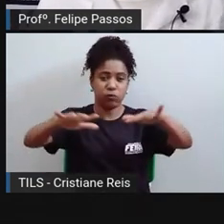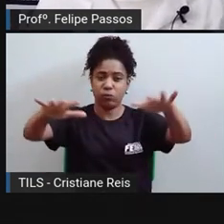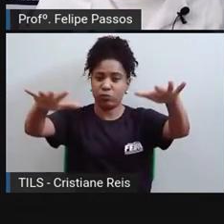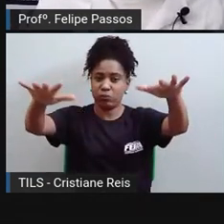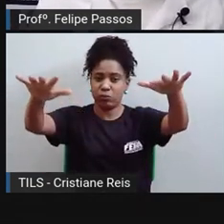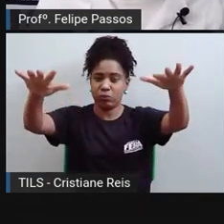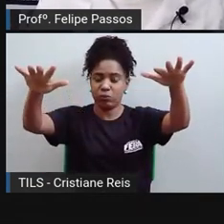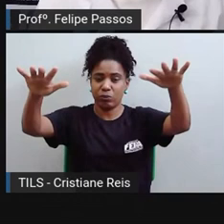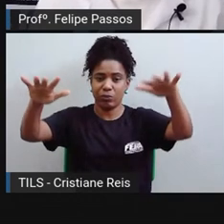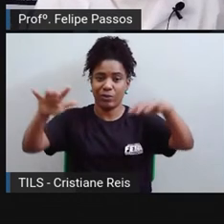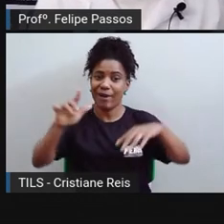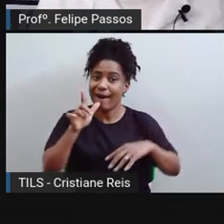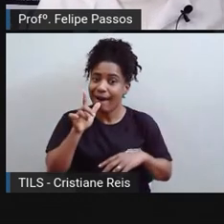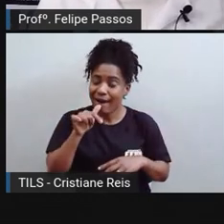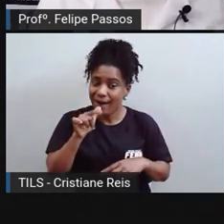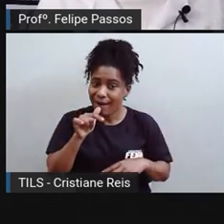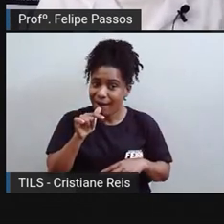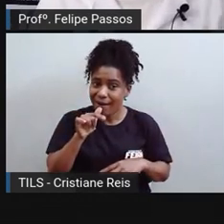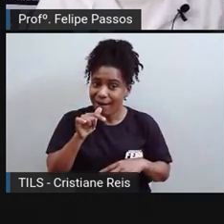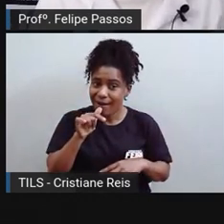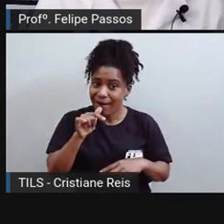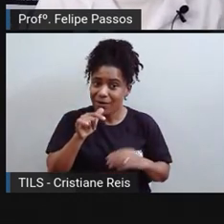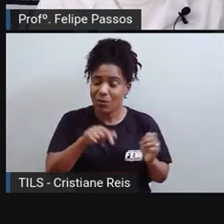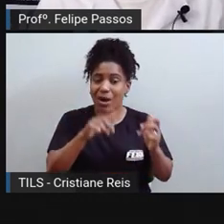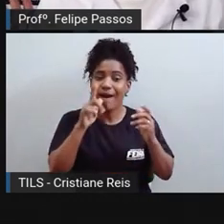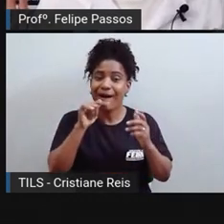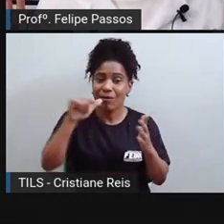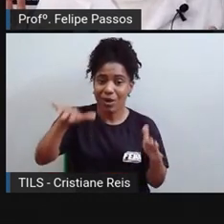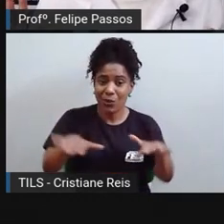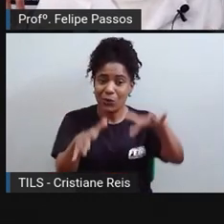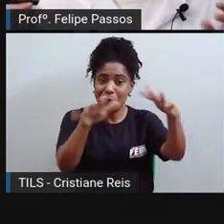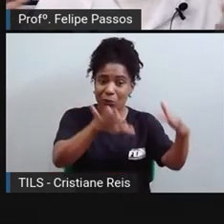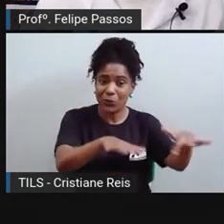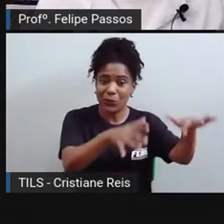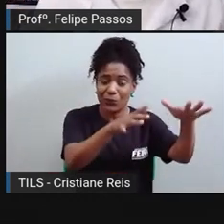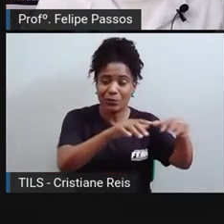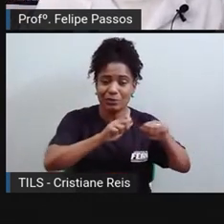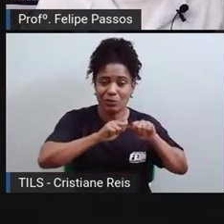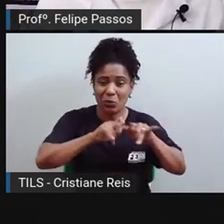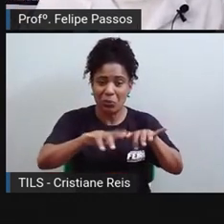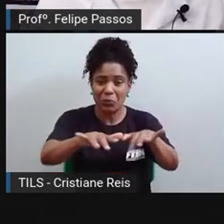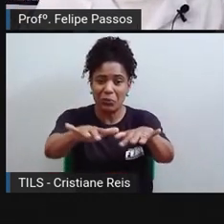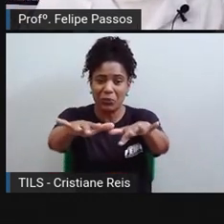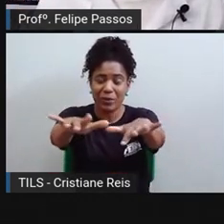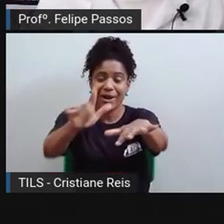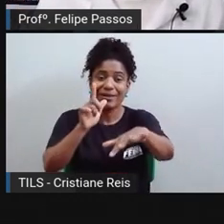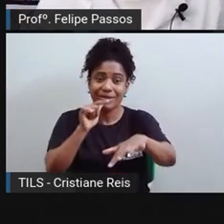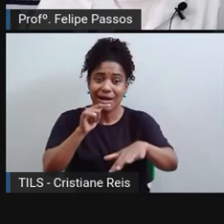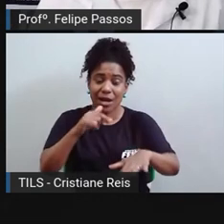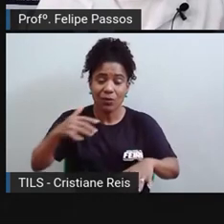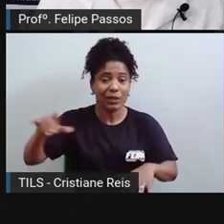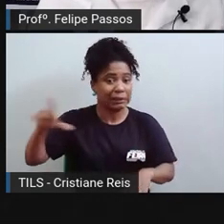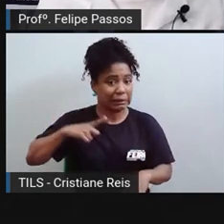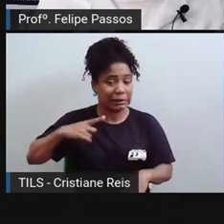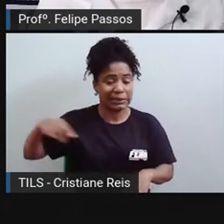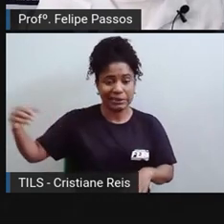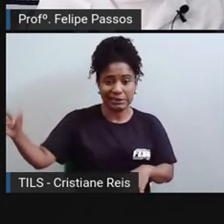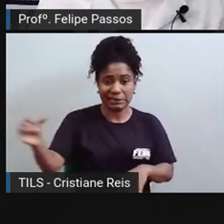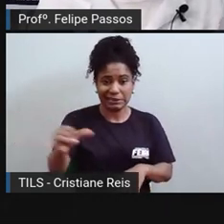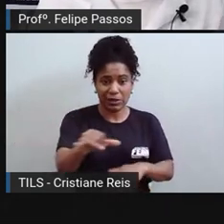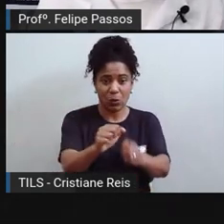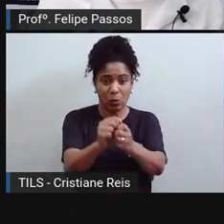radioativa. Essa água foi parar no mar. E aí? Onde é que foi essa água? O maior acidente